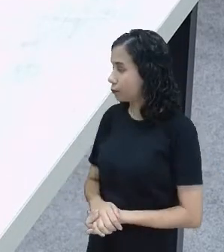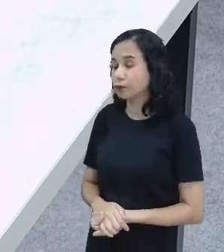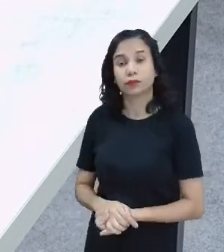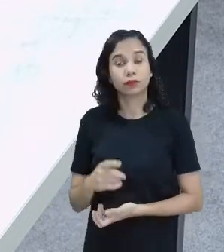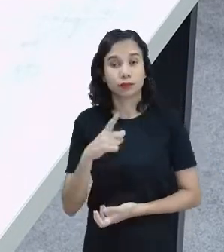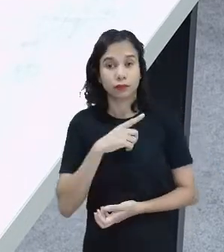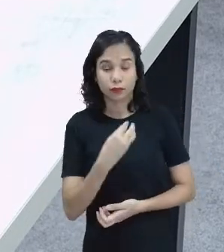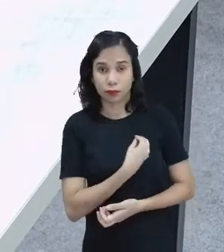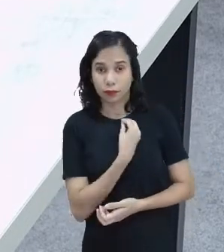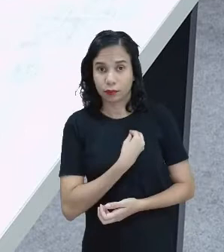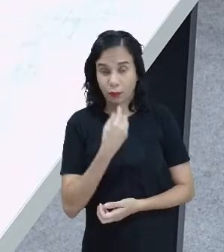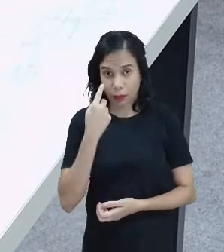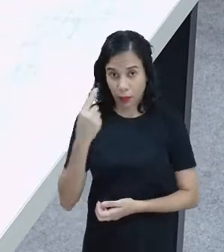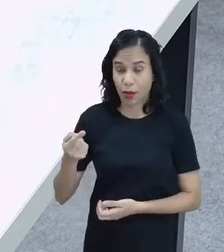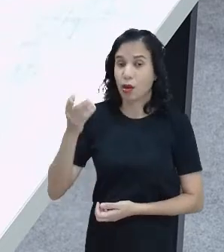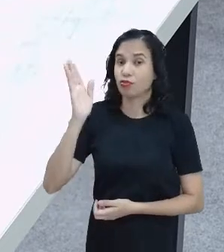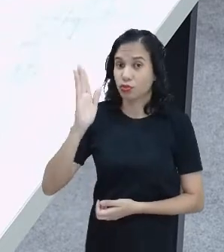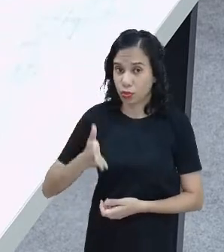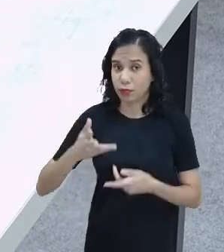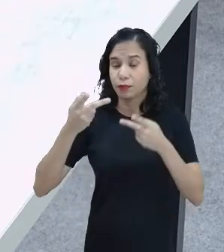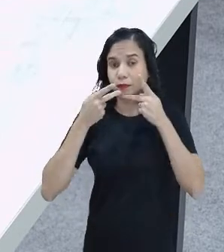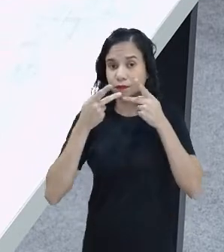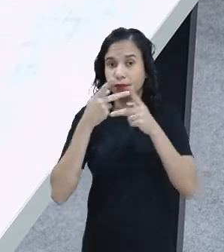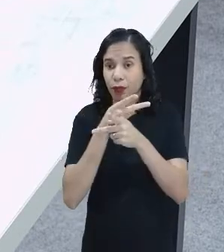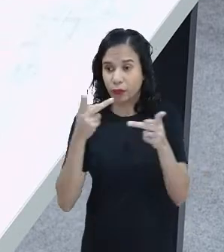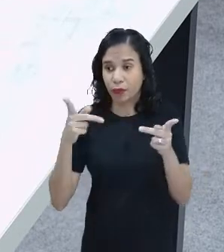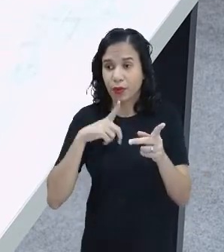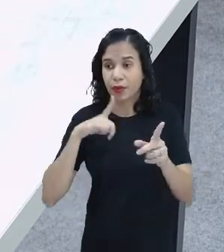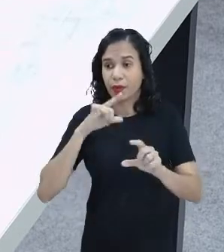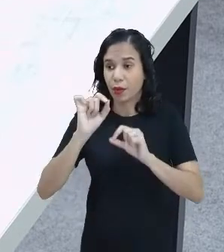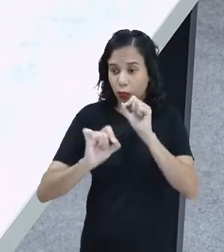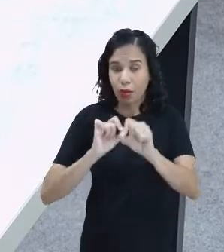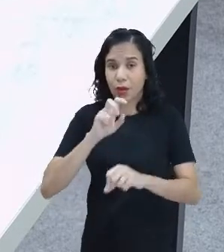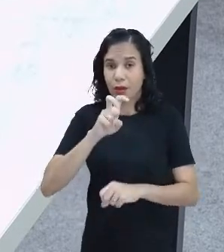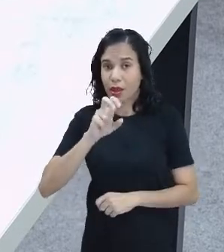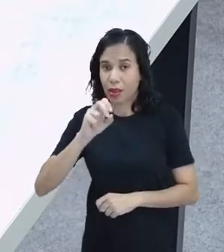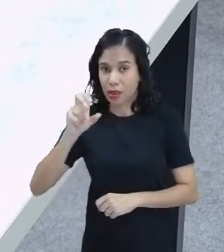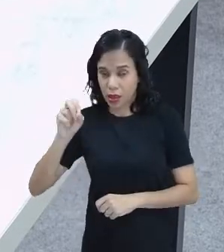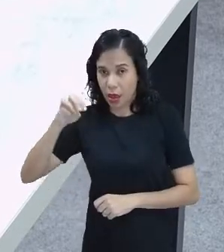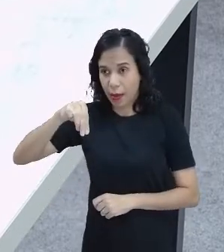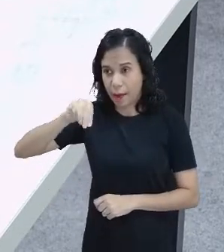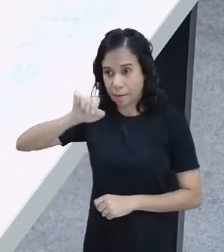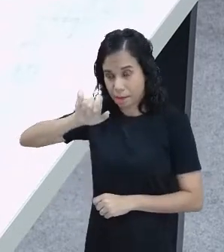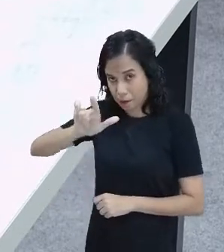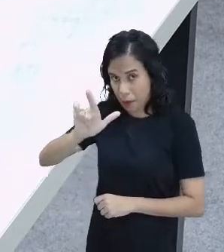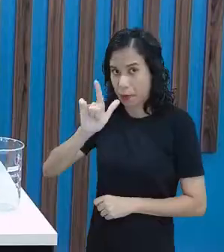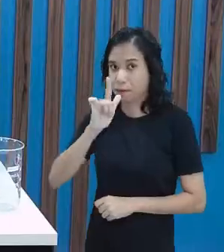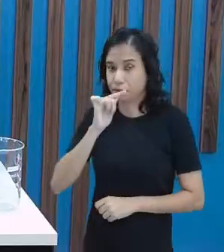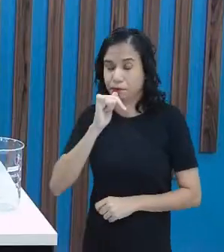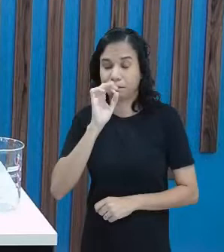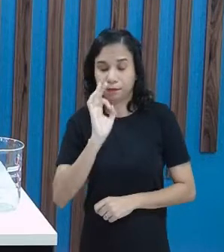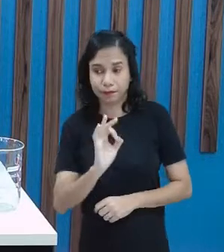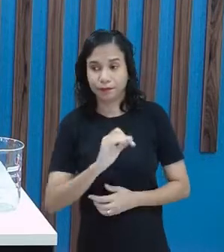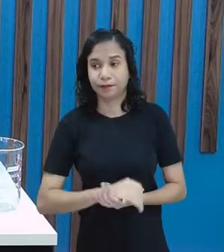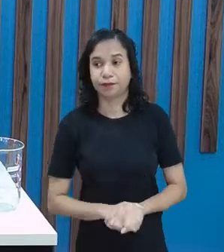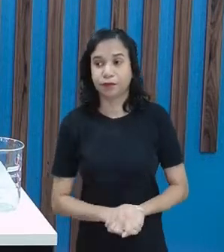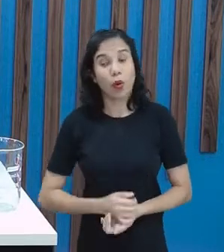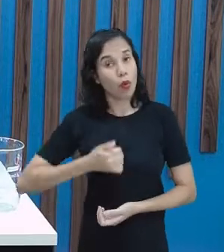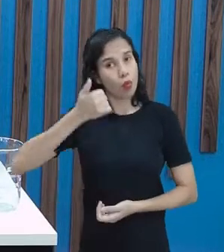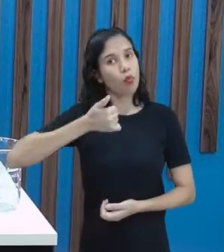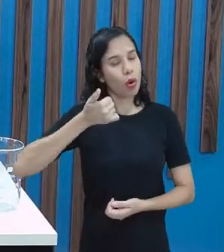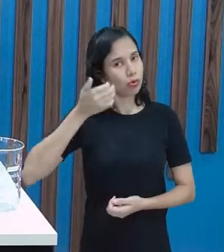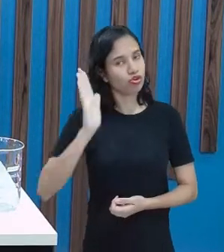Nessa garrafinha, eu já disse para vocês que ela tem o quê? 500 ml de água. Já